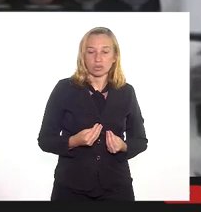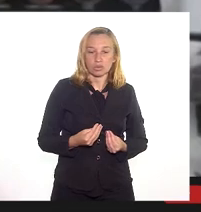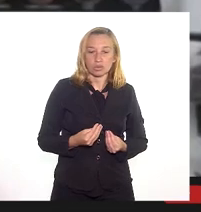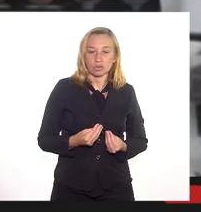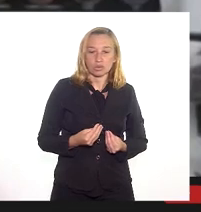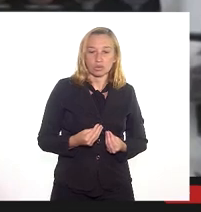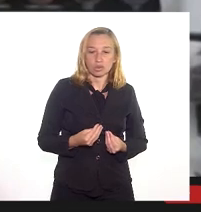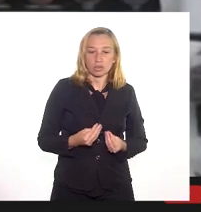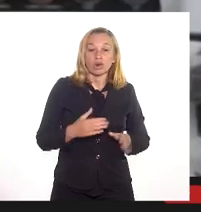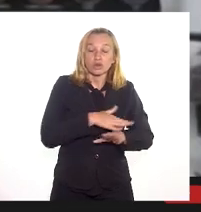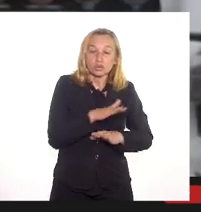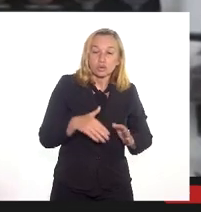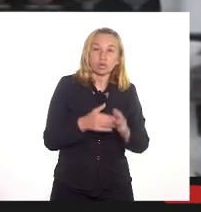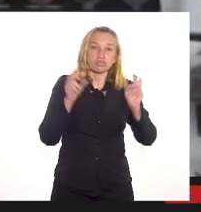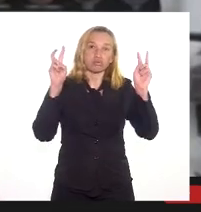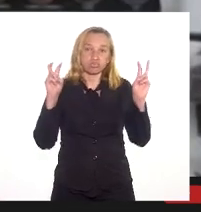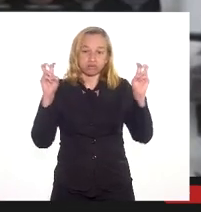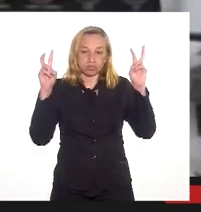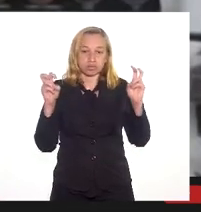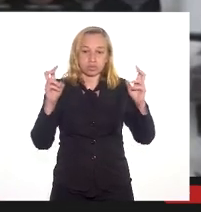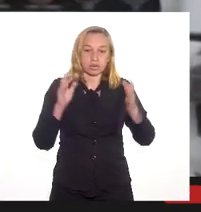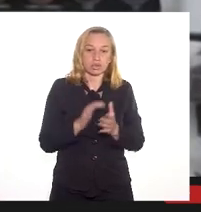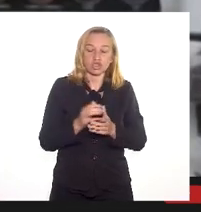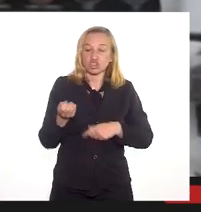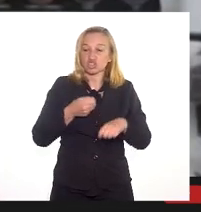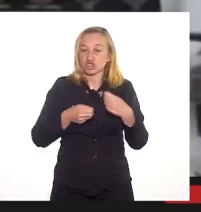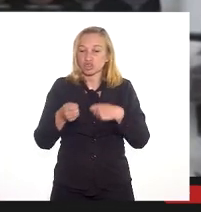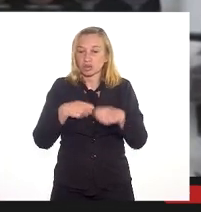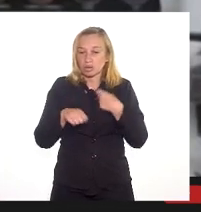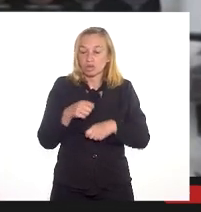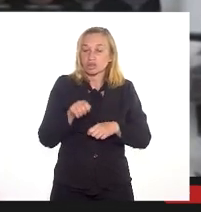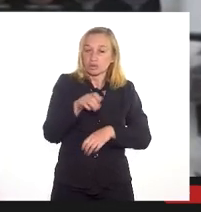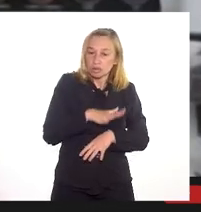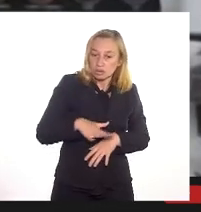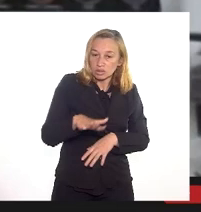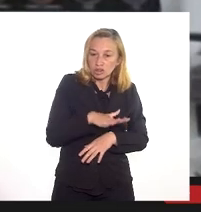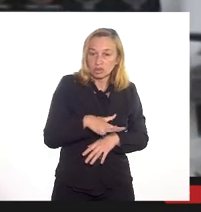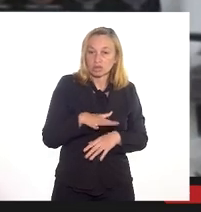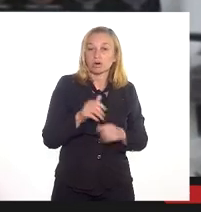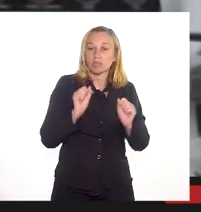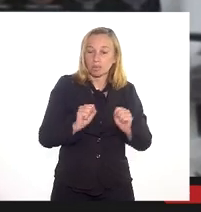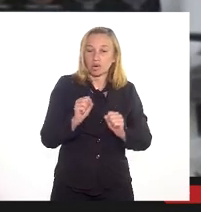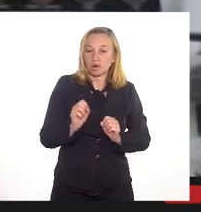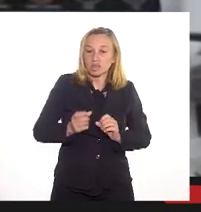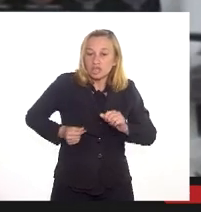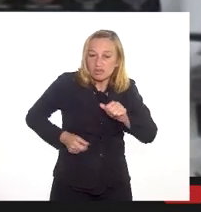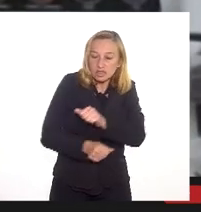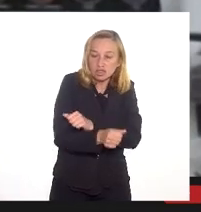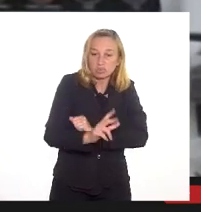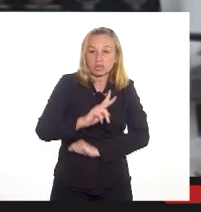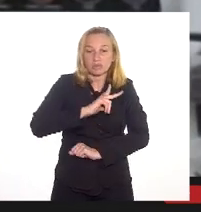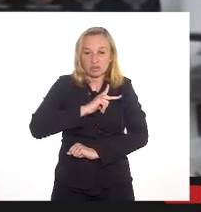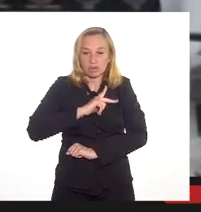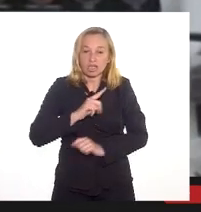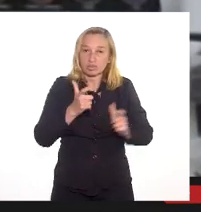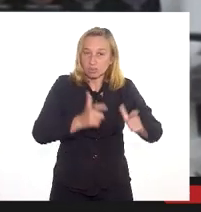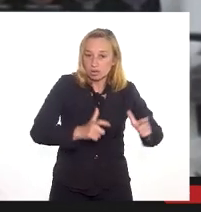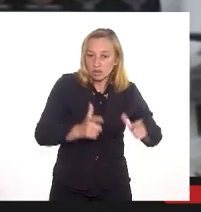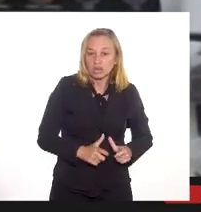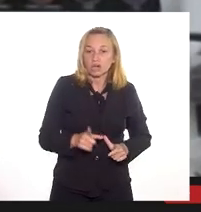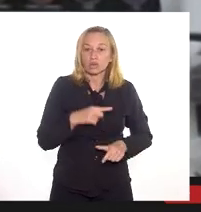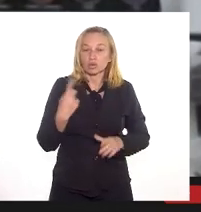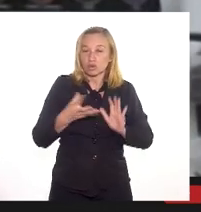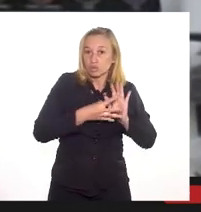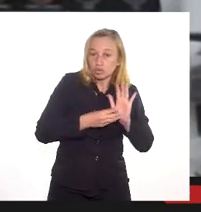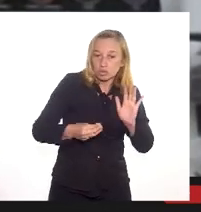alavancando toda essa questão de negócio na região, possa fazer investimentos privados naquela região. O nosso